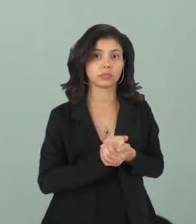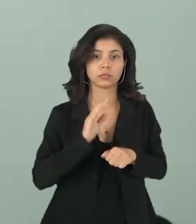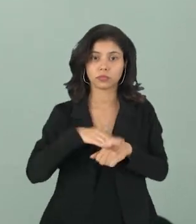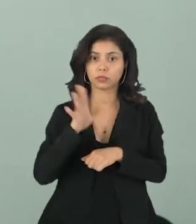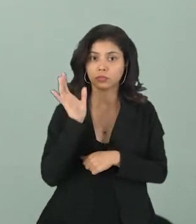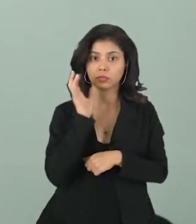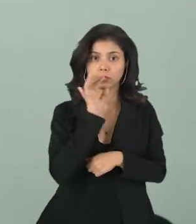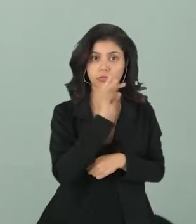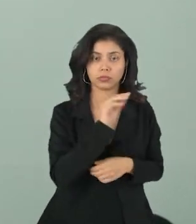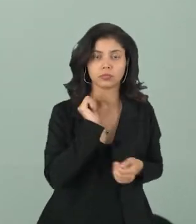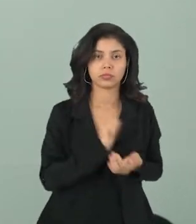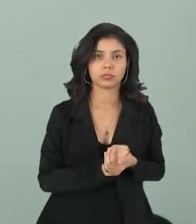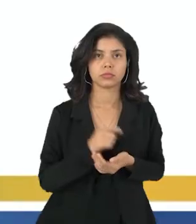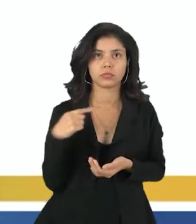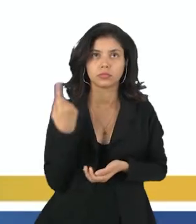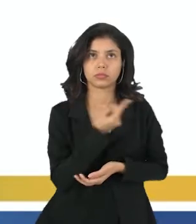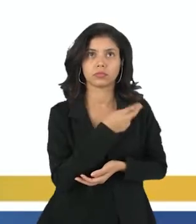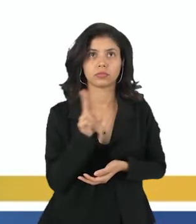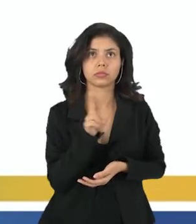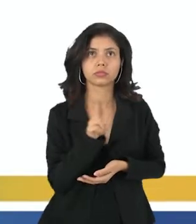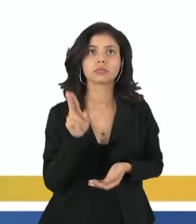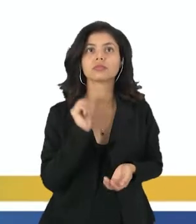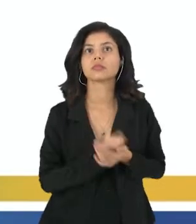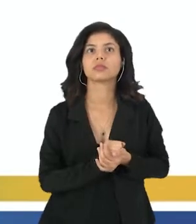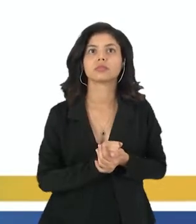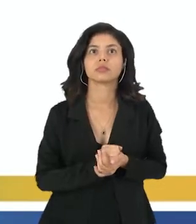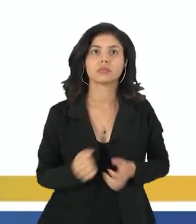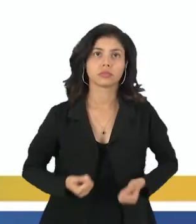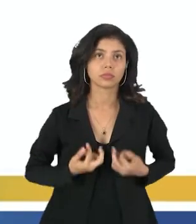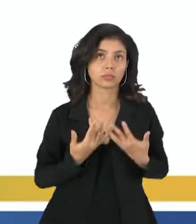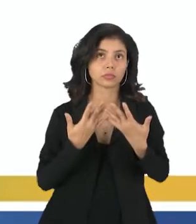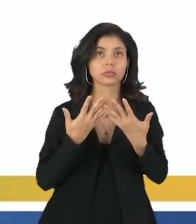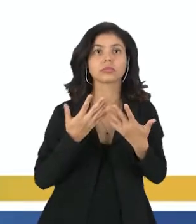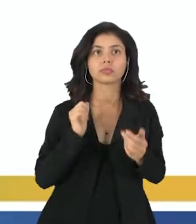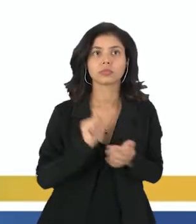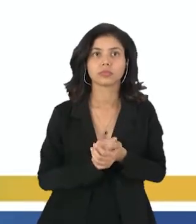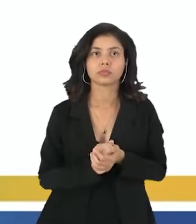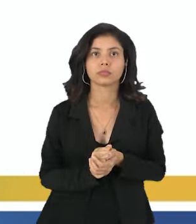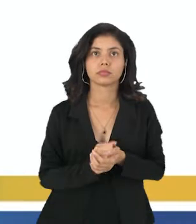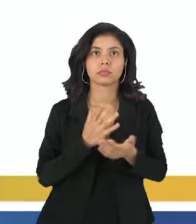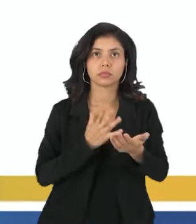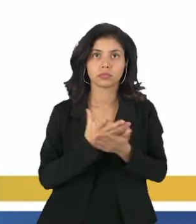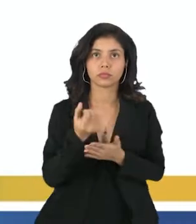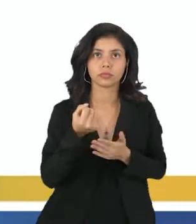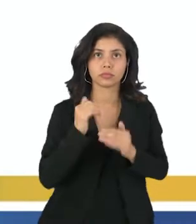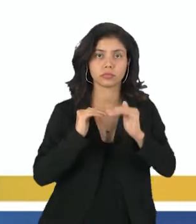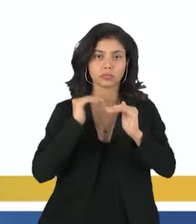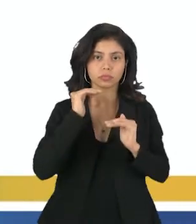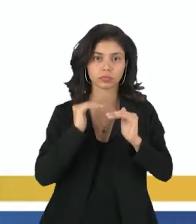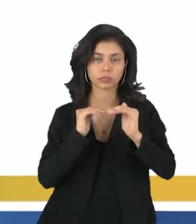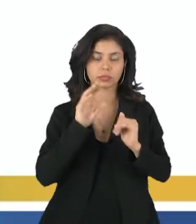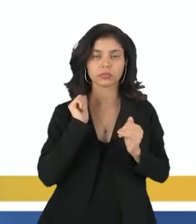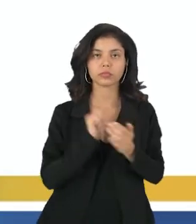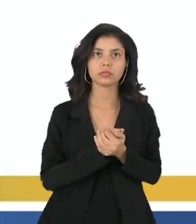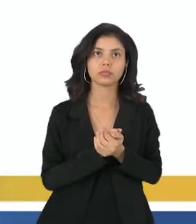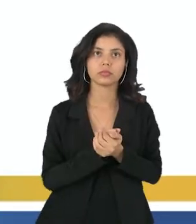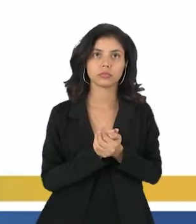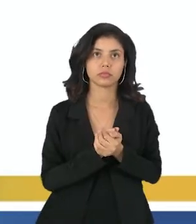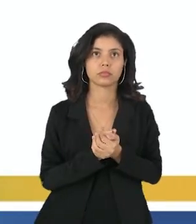mais quente. Então nós chamamos isso de que espontaneamente eles buscam o equilíbrio.